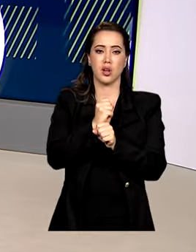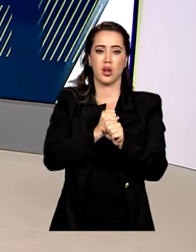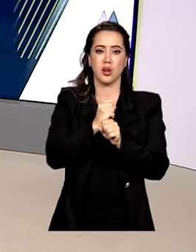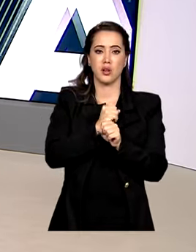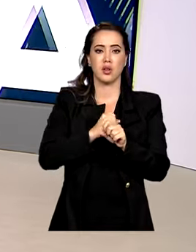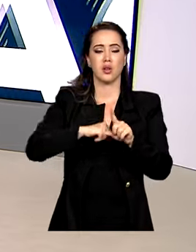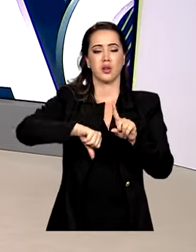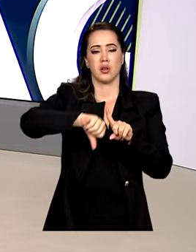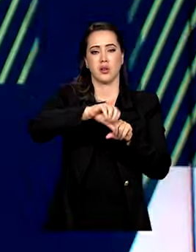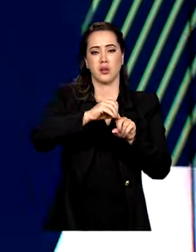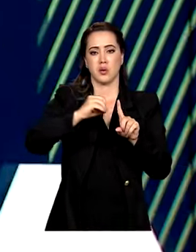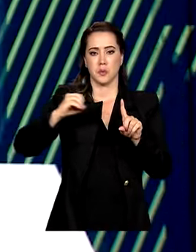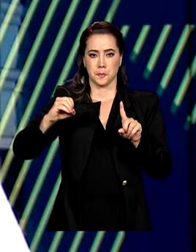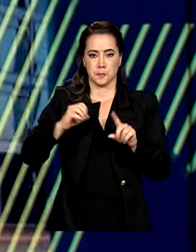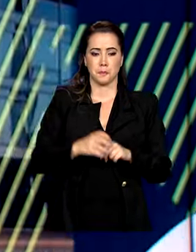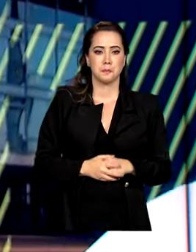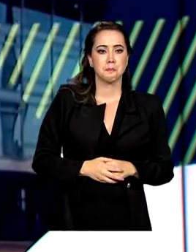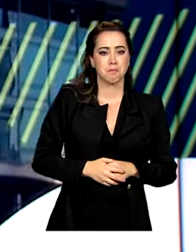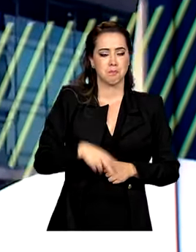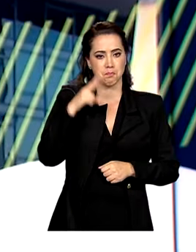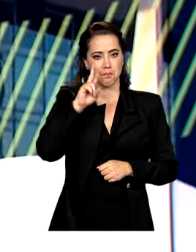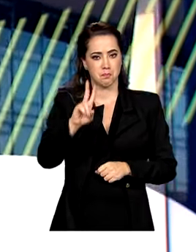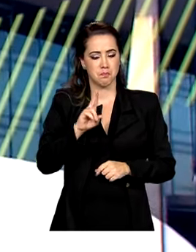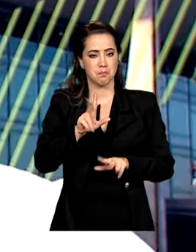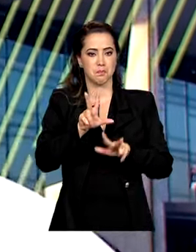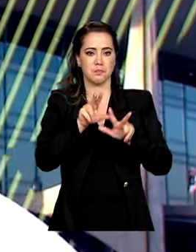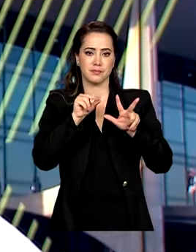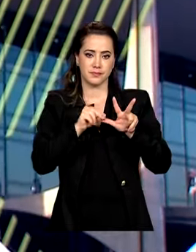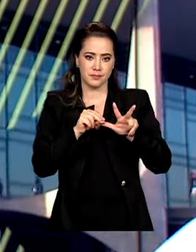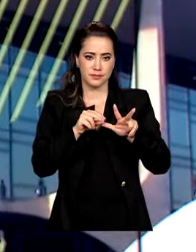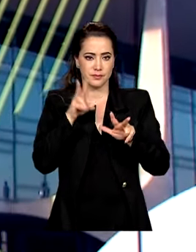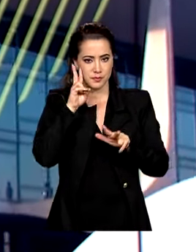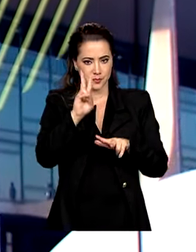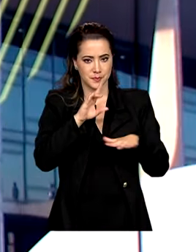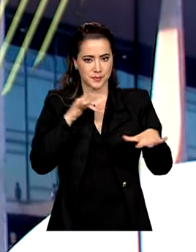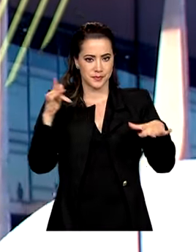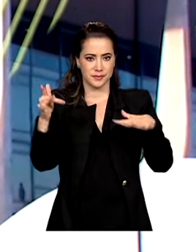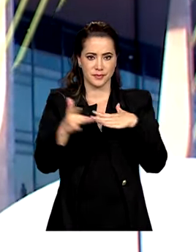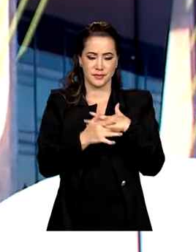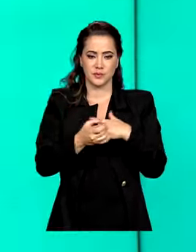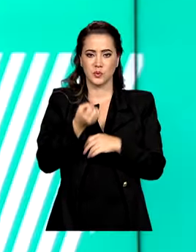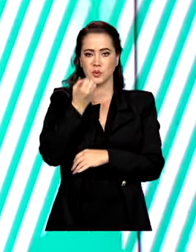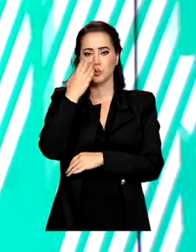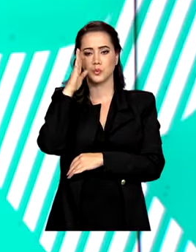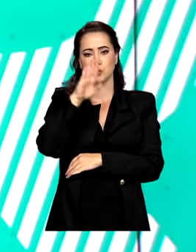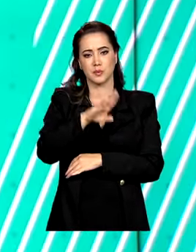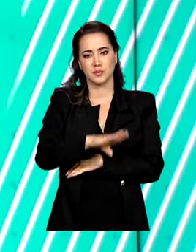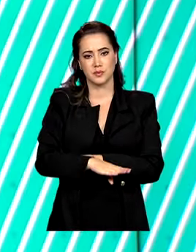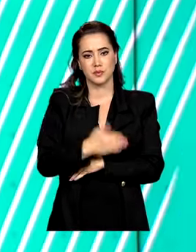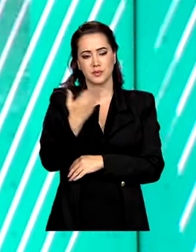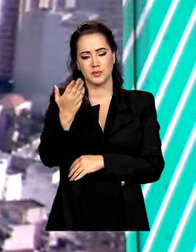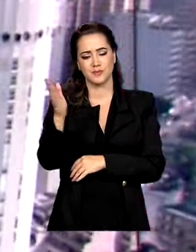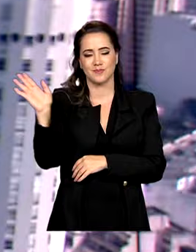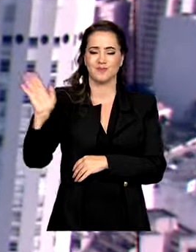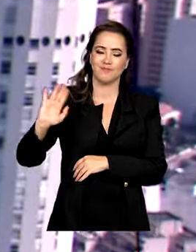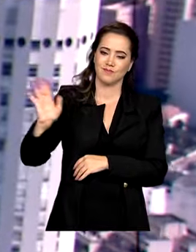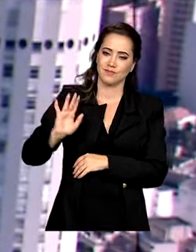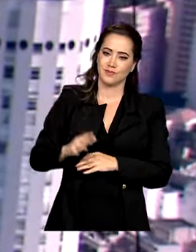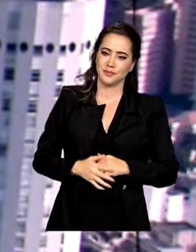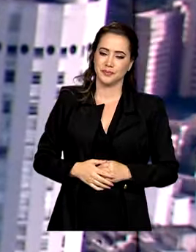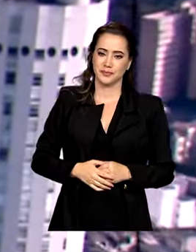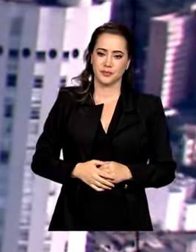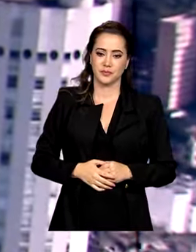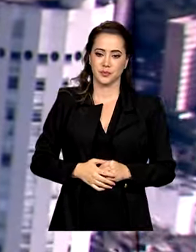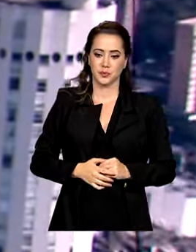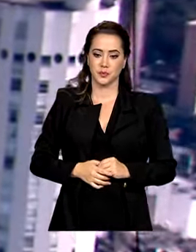Comissão de Anistia. Continue agora com a programação da TV Brasil e siga as nossas redes sociais. Uma ótima tarde para você e até a